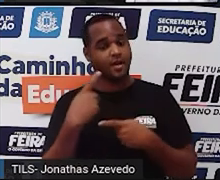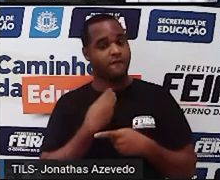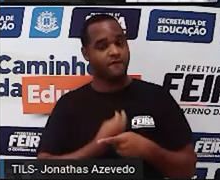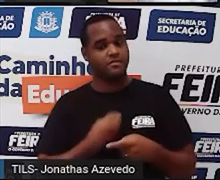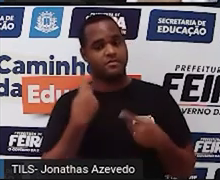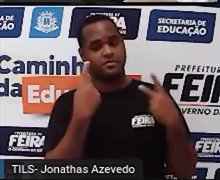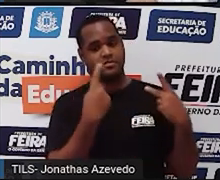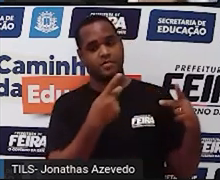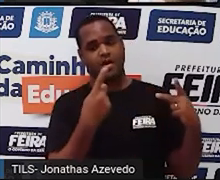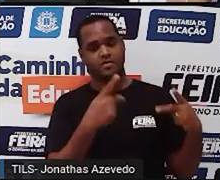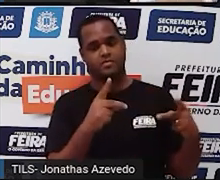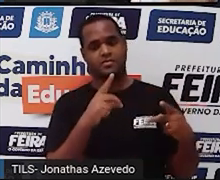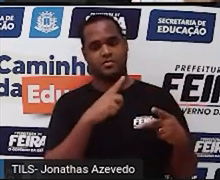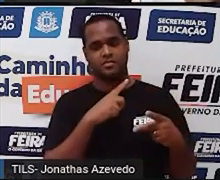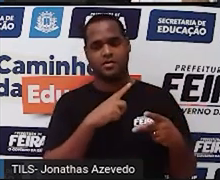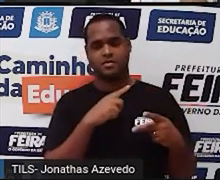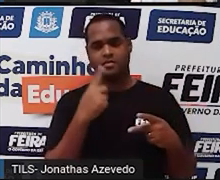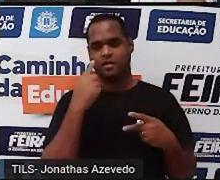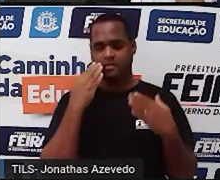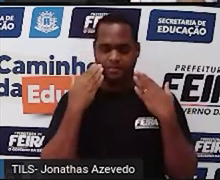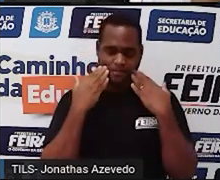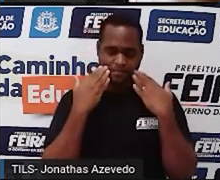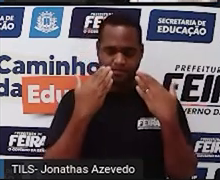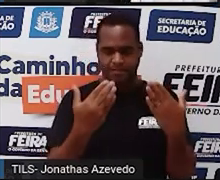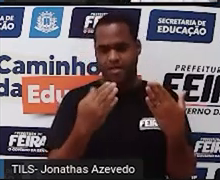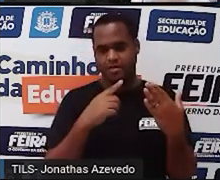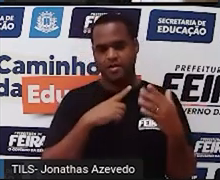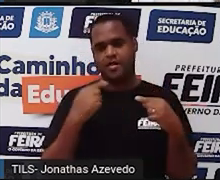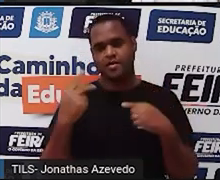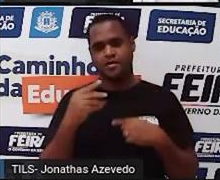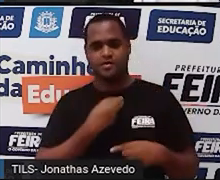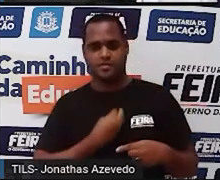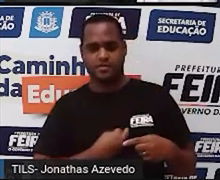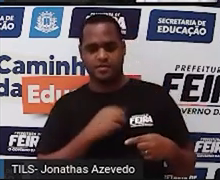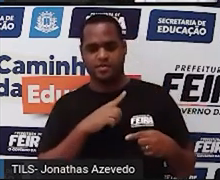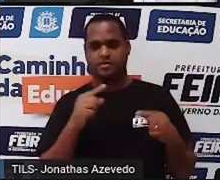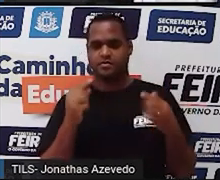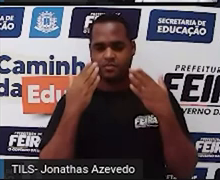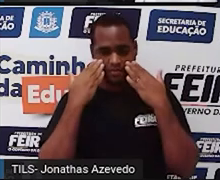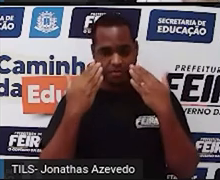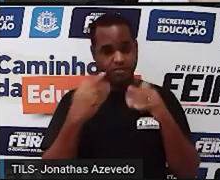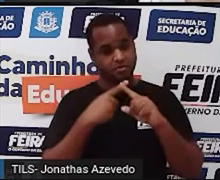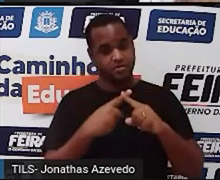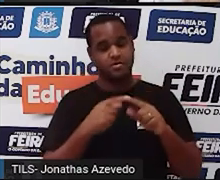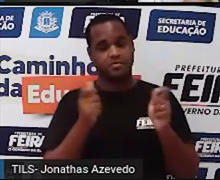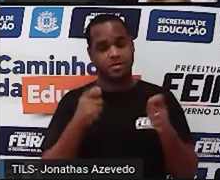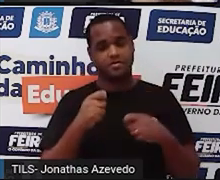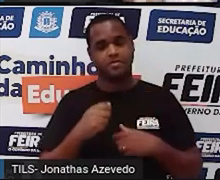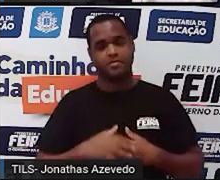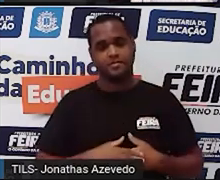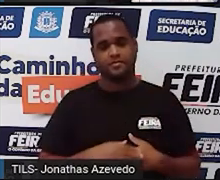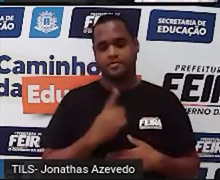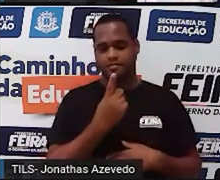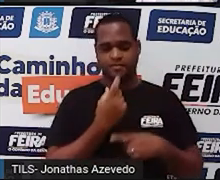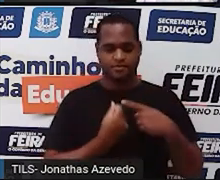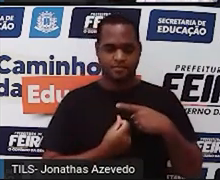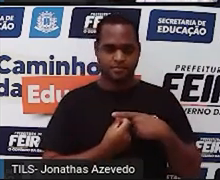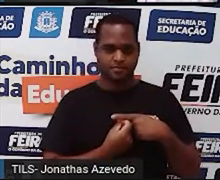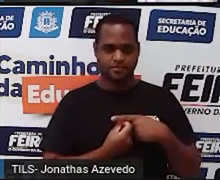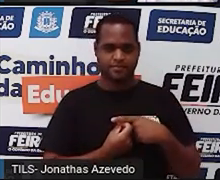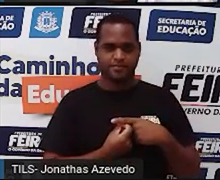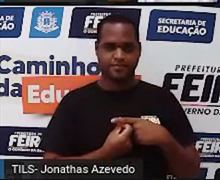dele. A vida dele está sendo, o tempo de vida dele está sendo representado por X. Então, um sexto de X